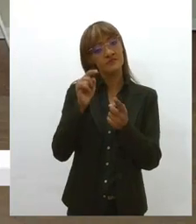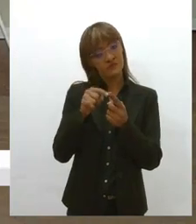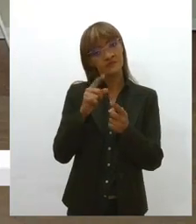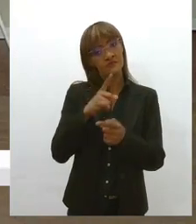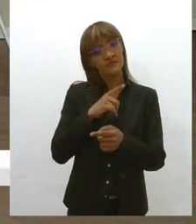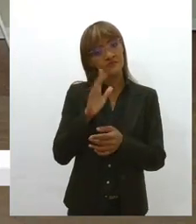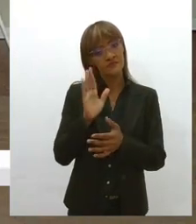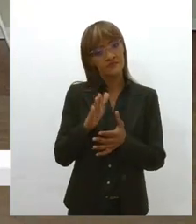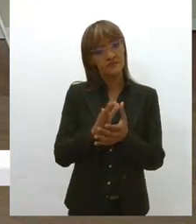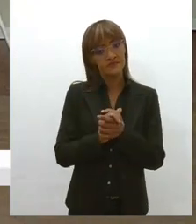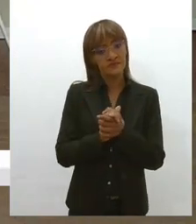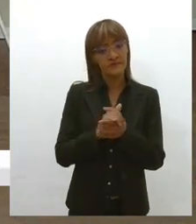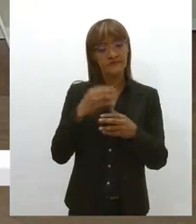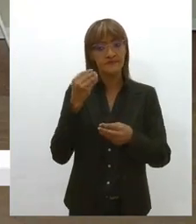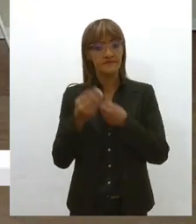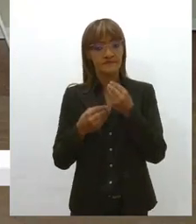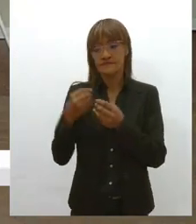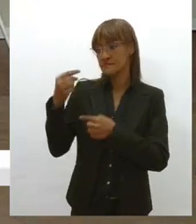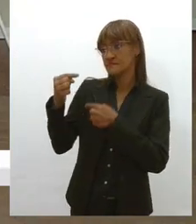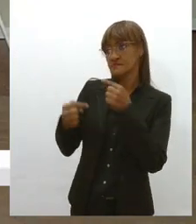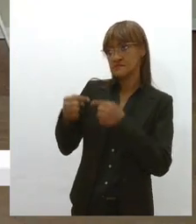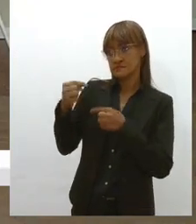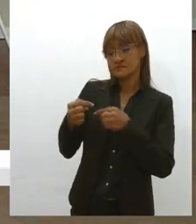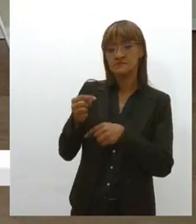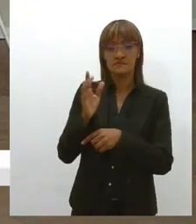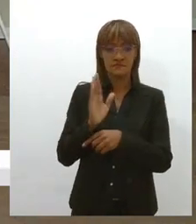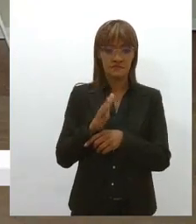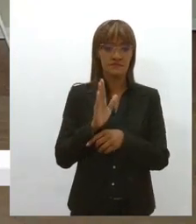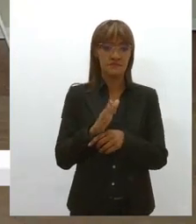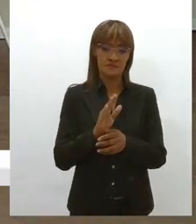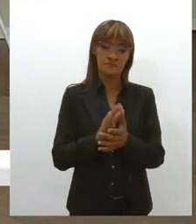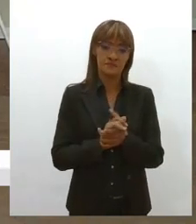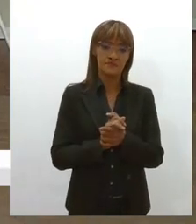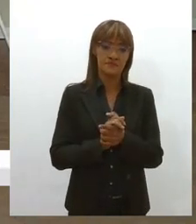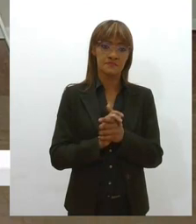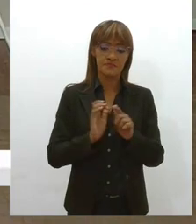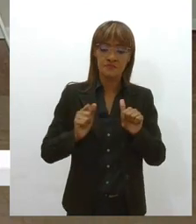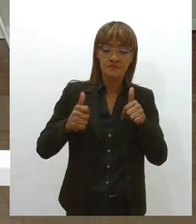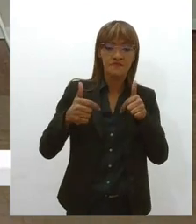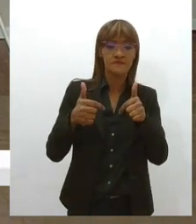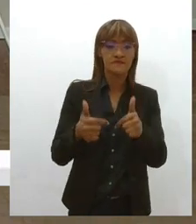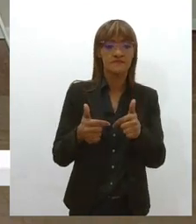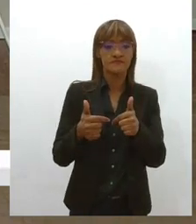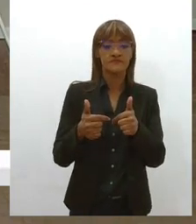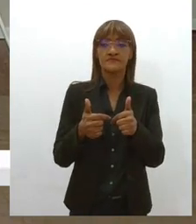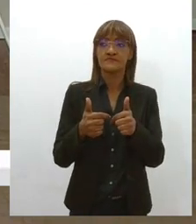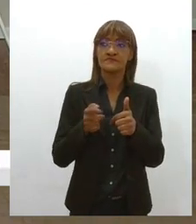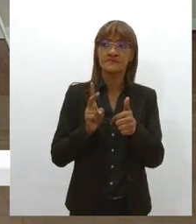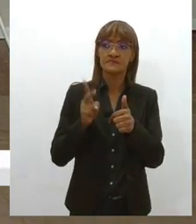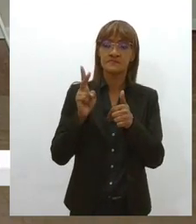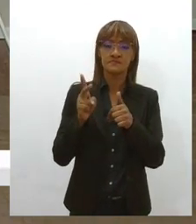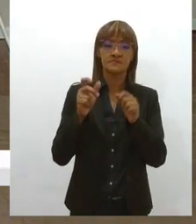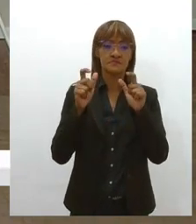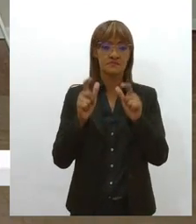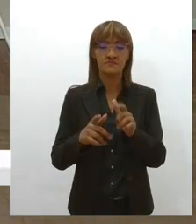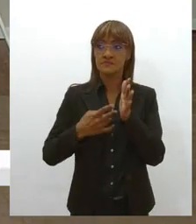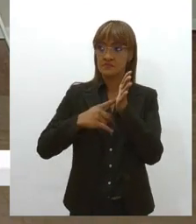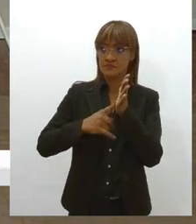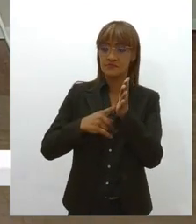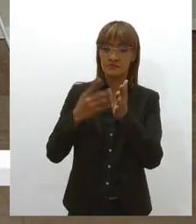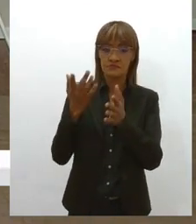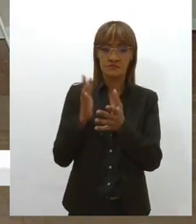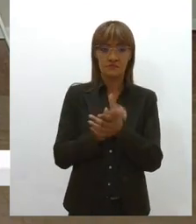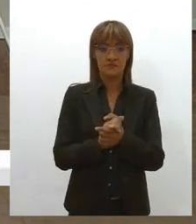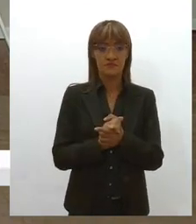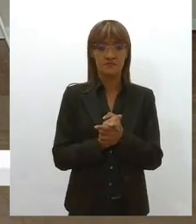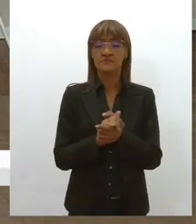fazer dialogar aí a categoria com esse enfrentamento dentro do ambiente sindical. Traz para a gente